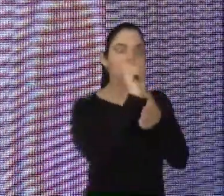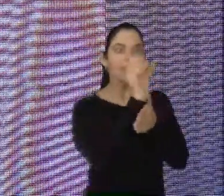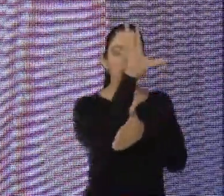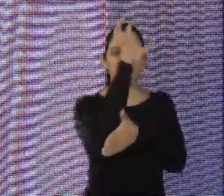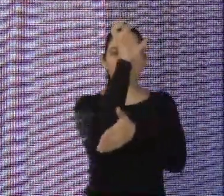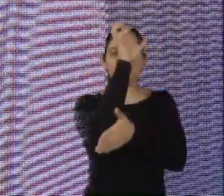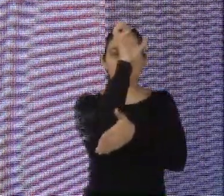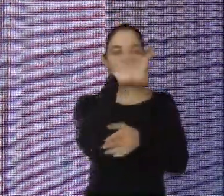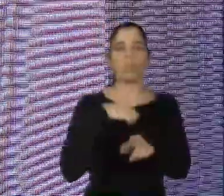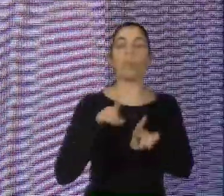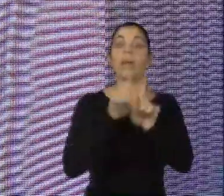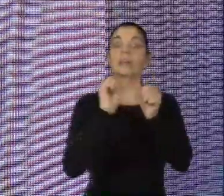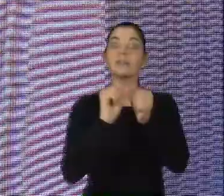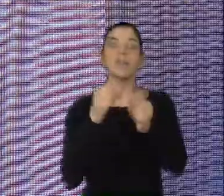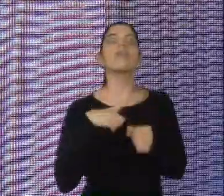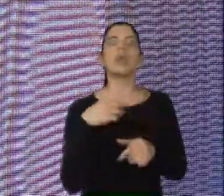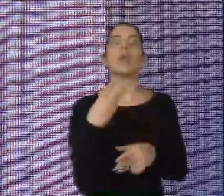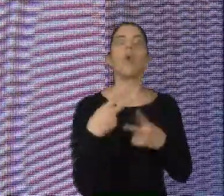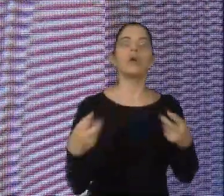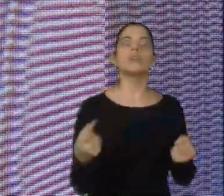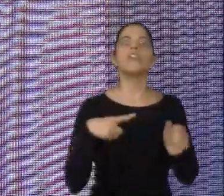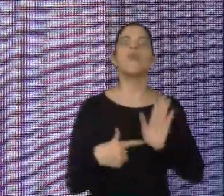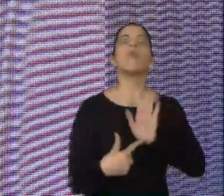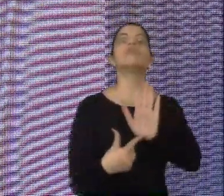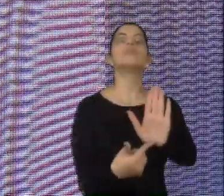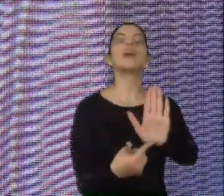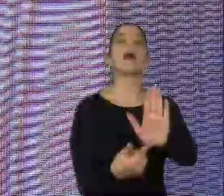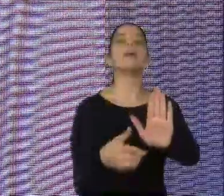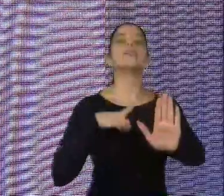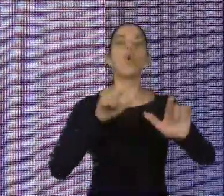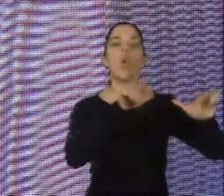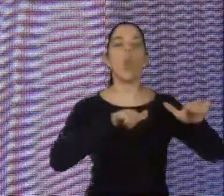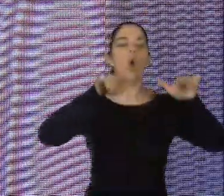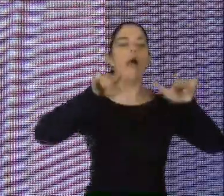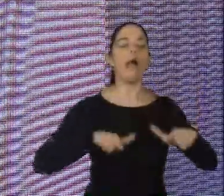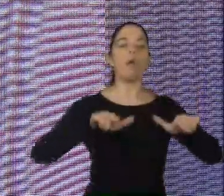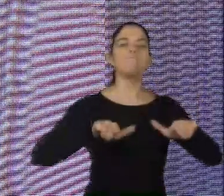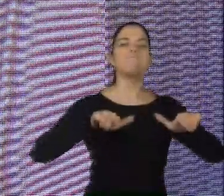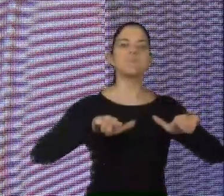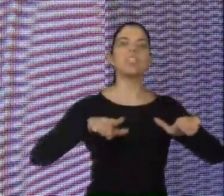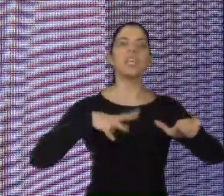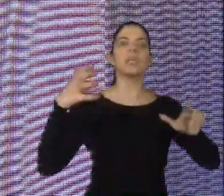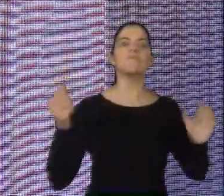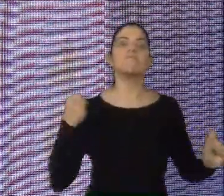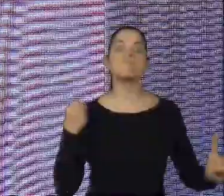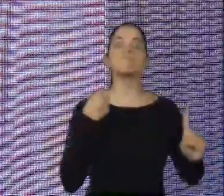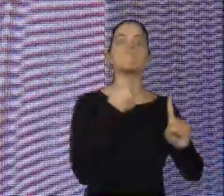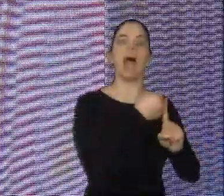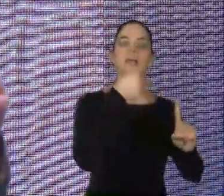a minha entrada. E a gente sabe que existem recursos, e aqui eu mostro o relacionamento do ambiente como forma de impactar na